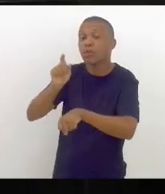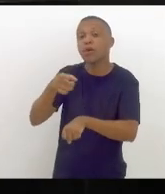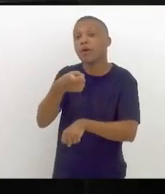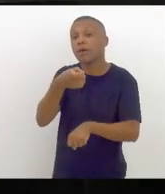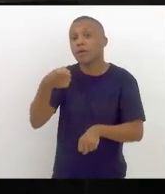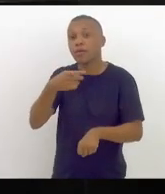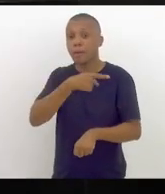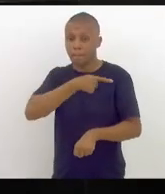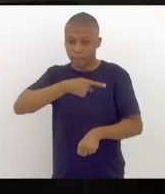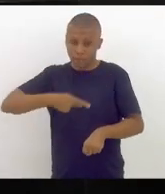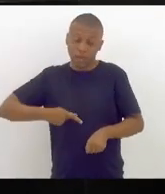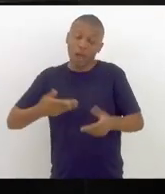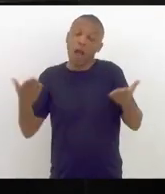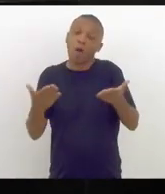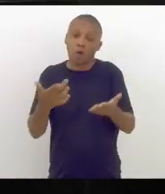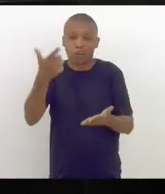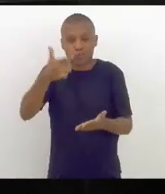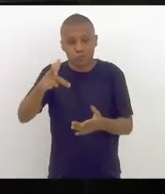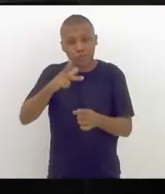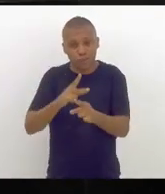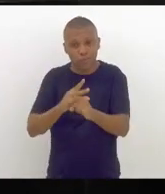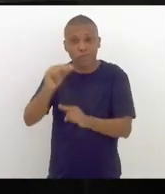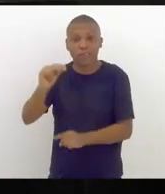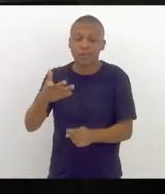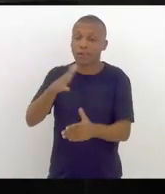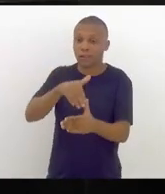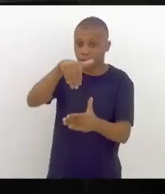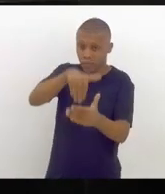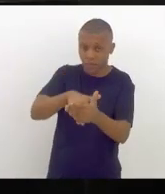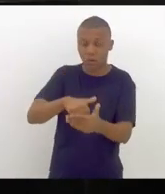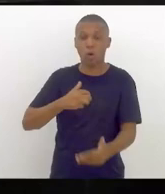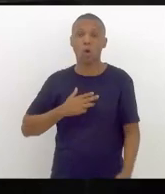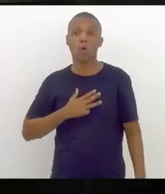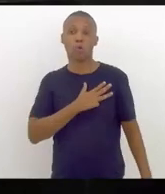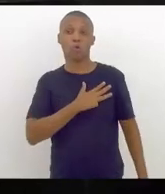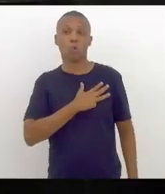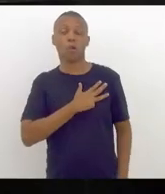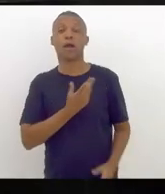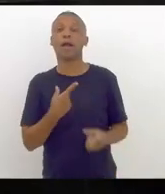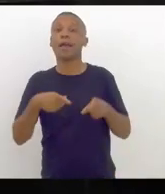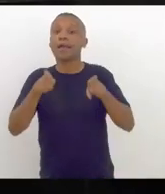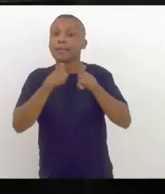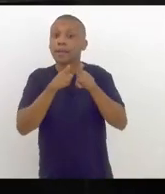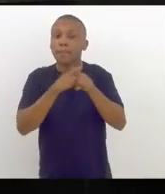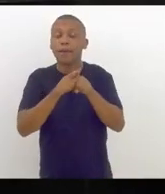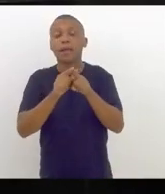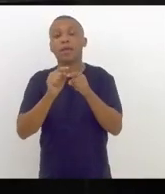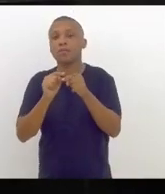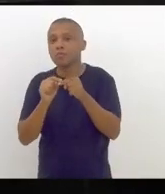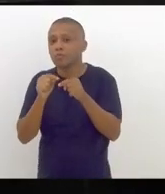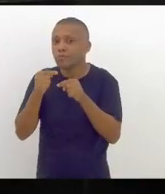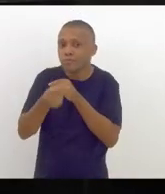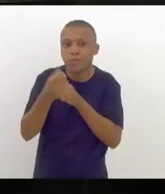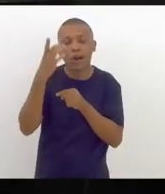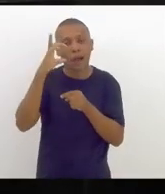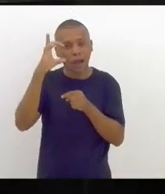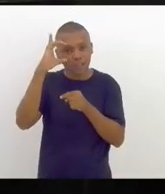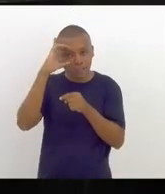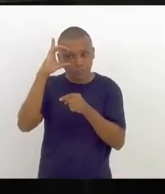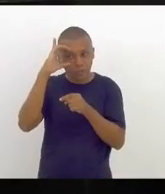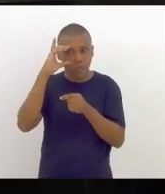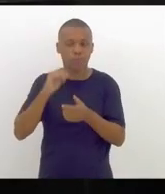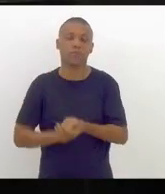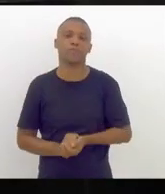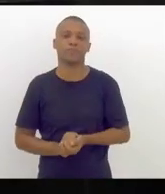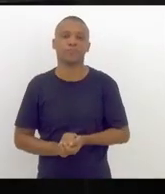-presidente, agora novamente eleito, Lula, e da sua sucessora, a Dilma. E, recentemente,